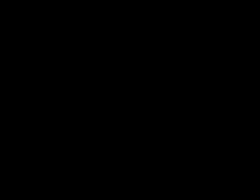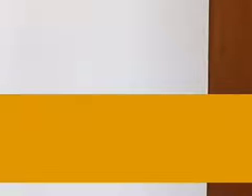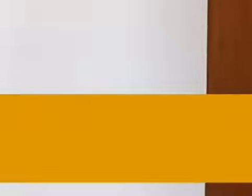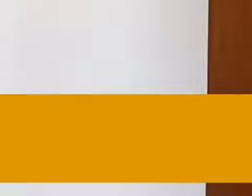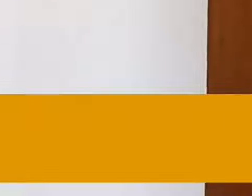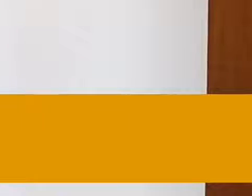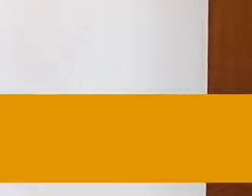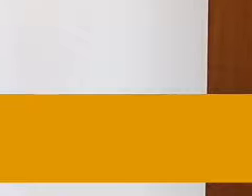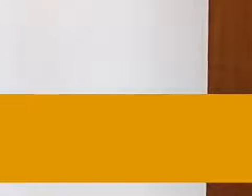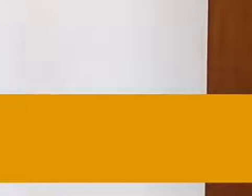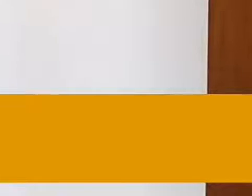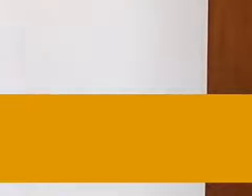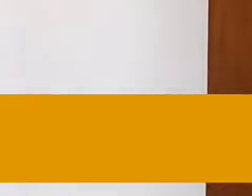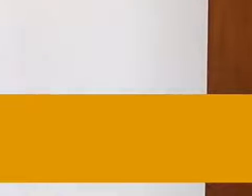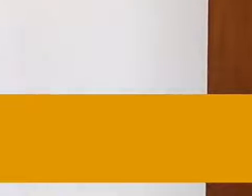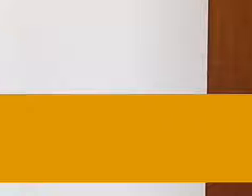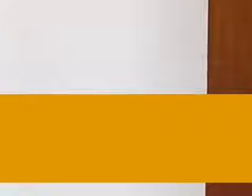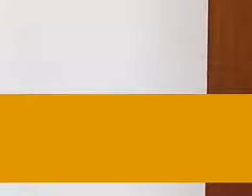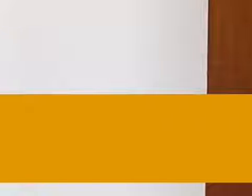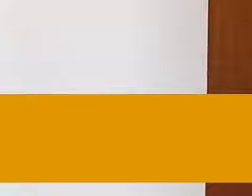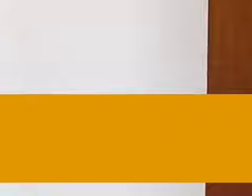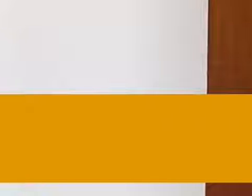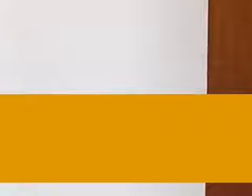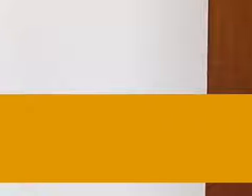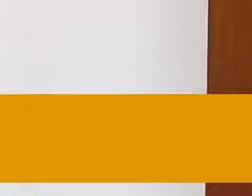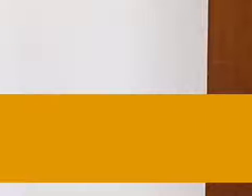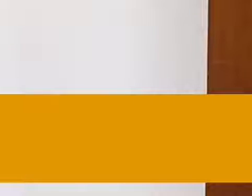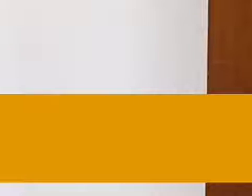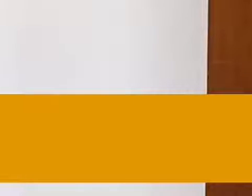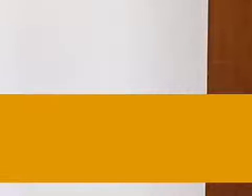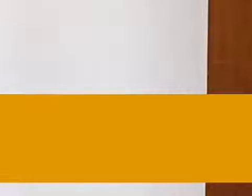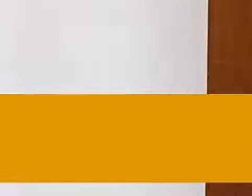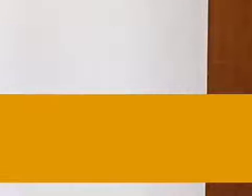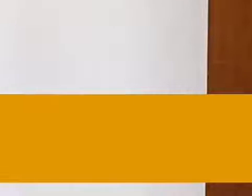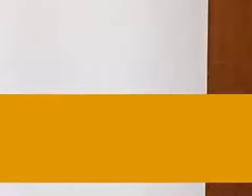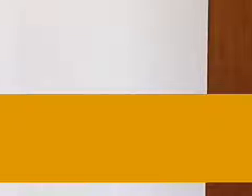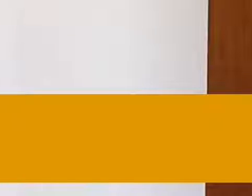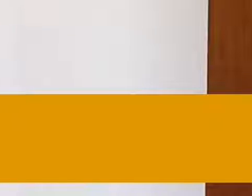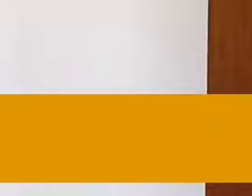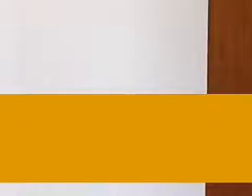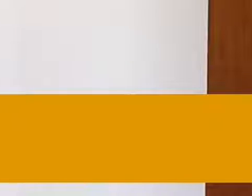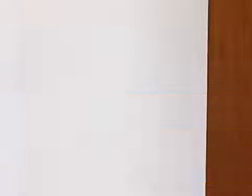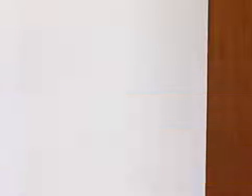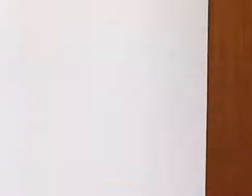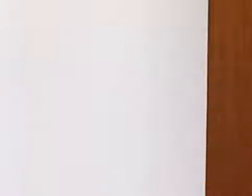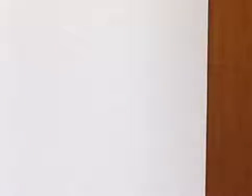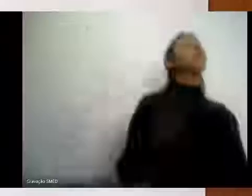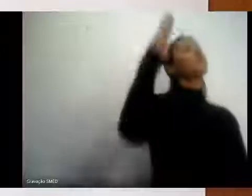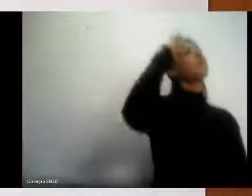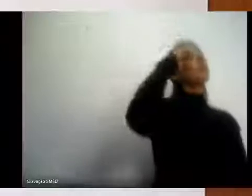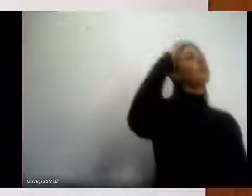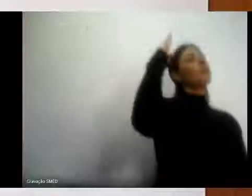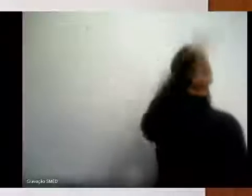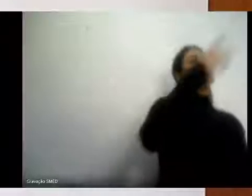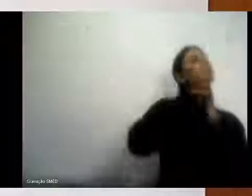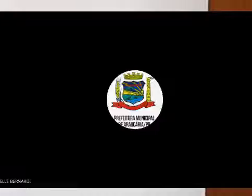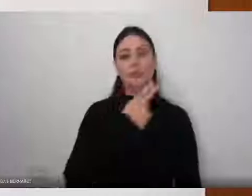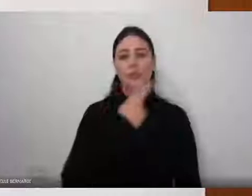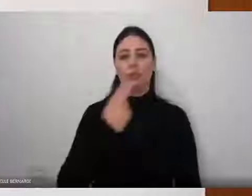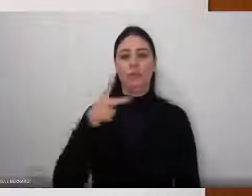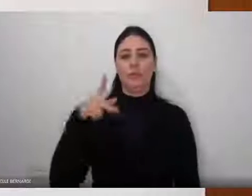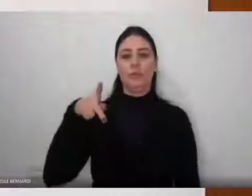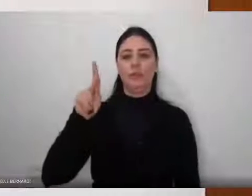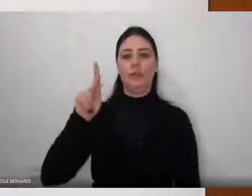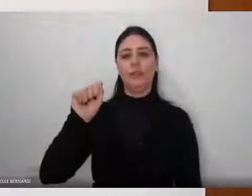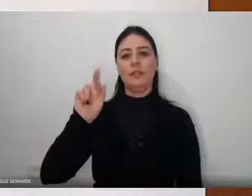Olá, meu nome é Karin e hoje eu quero conversar com vocês a respeito da origem de alguns ditados